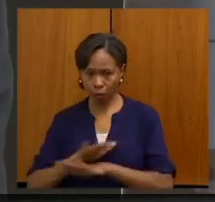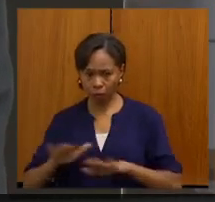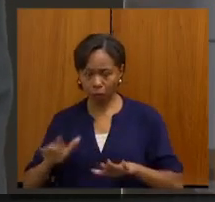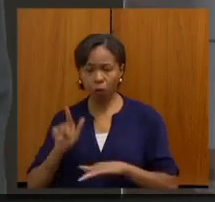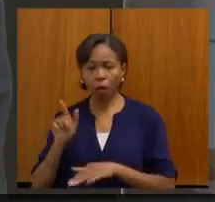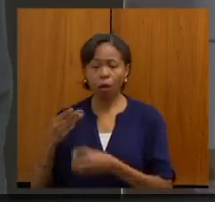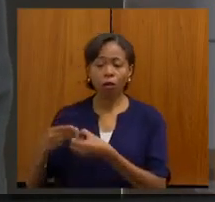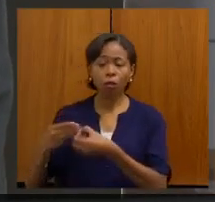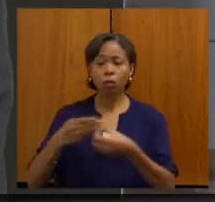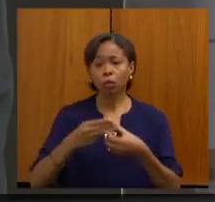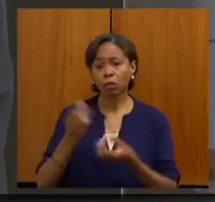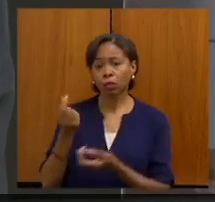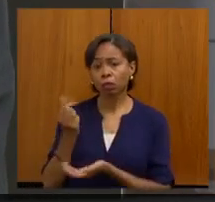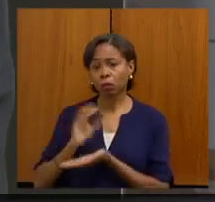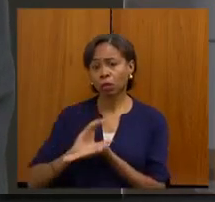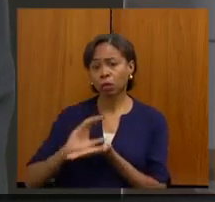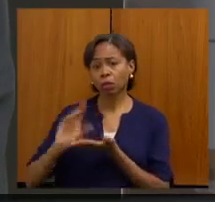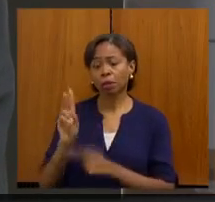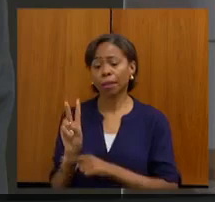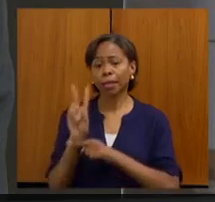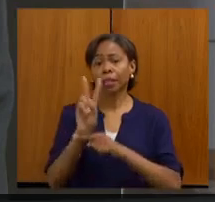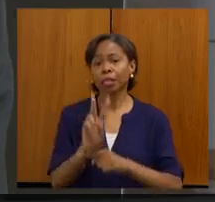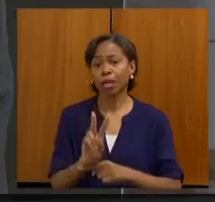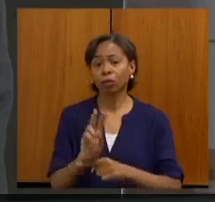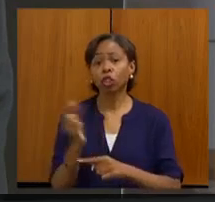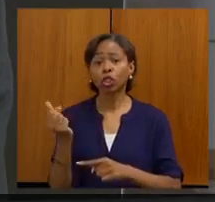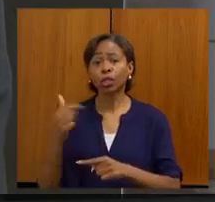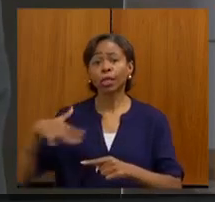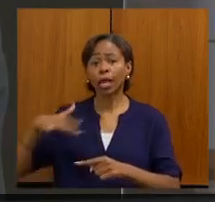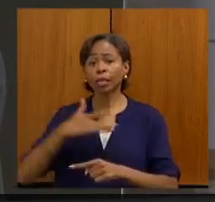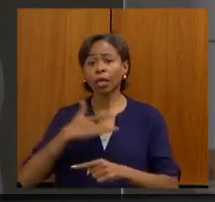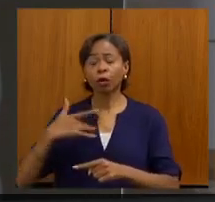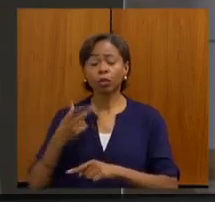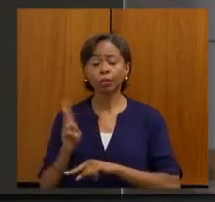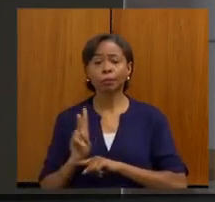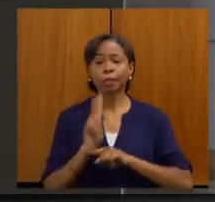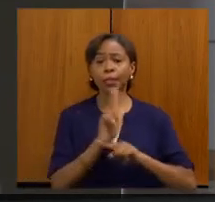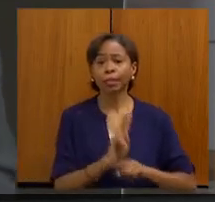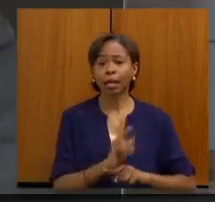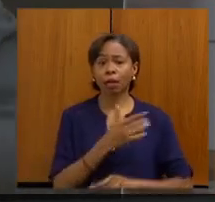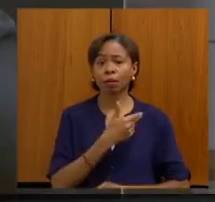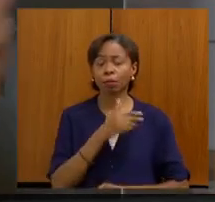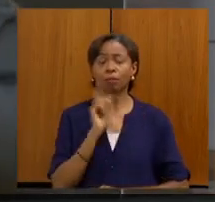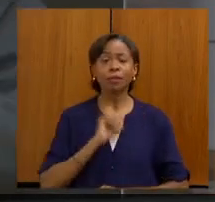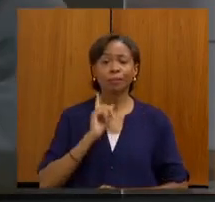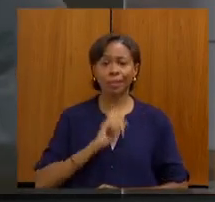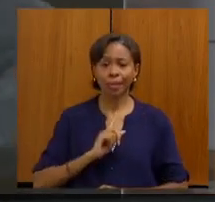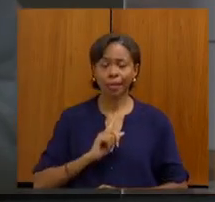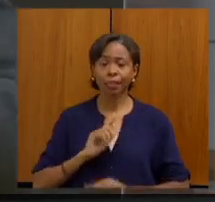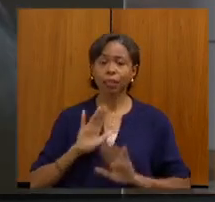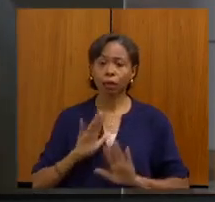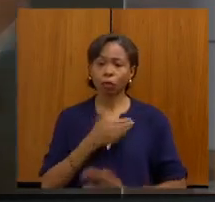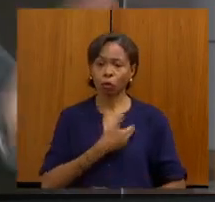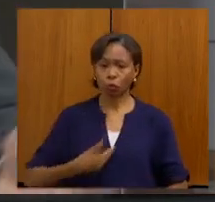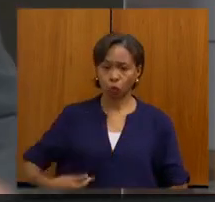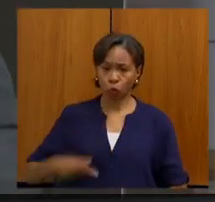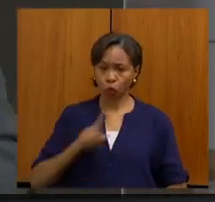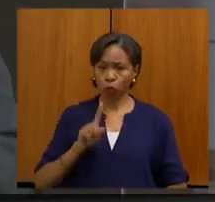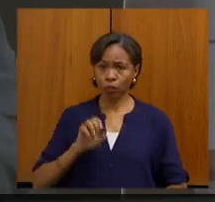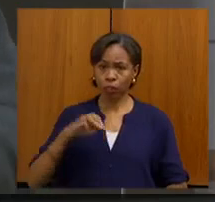municípios emprestavam dinheiro da saúde para o Estado de Minas Gerais. E o governador Romeu Zema chegou com todas as dificuldades,